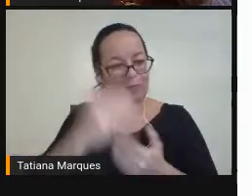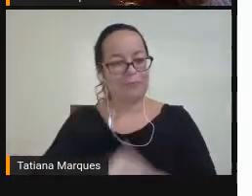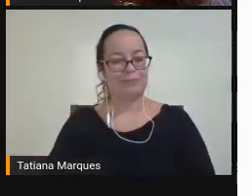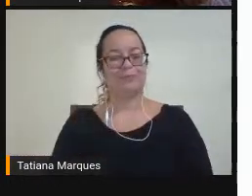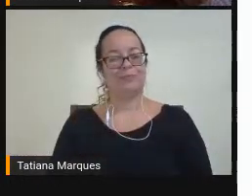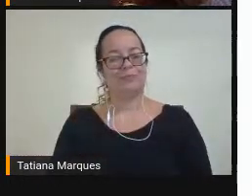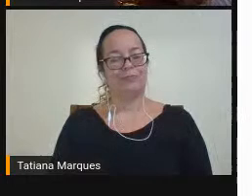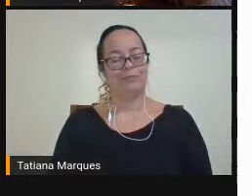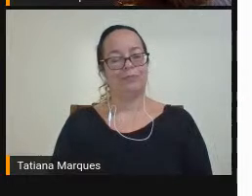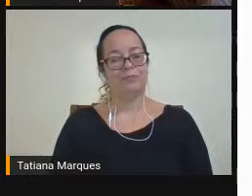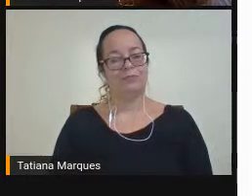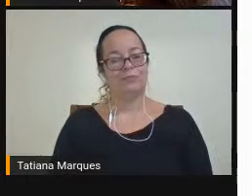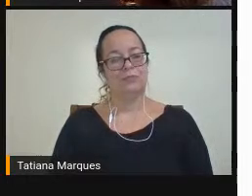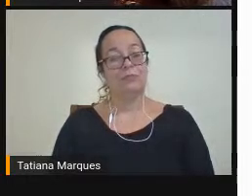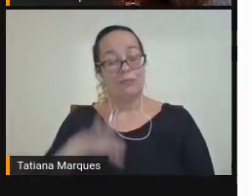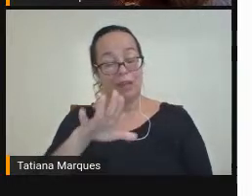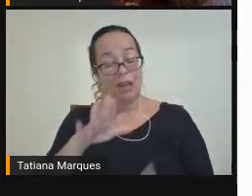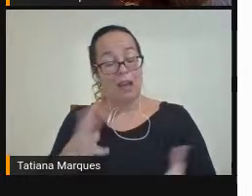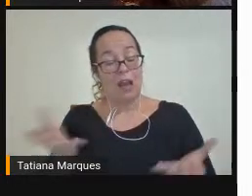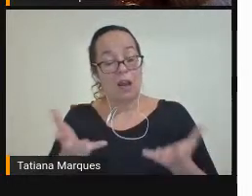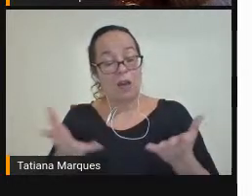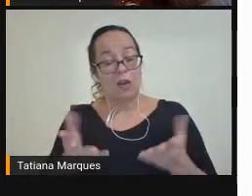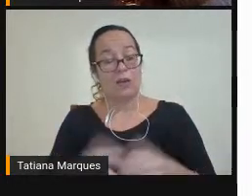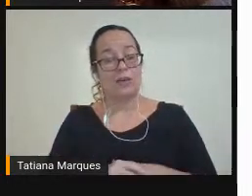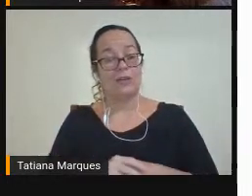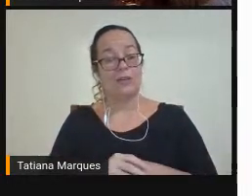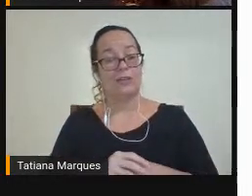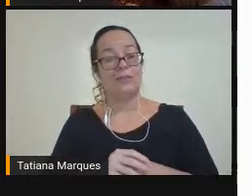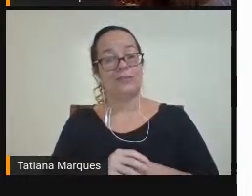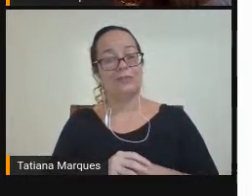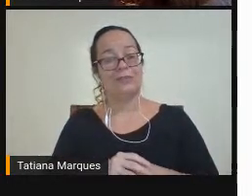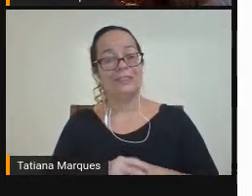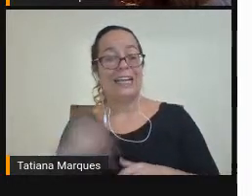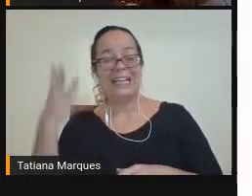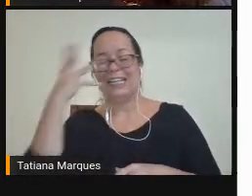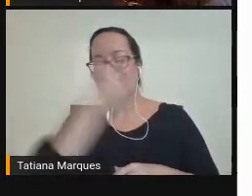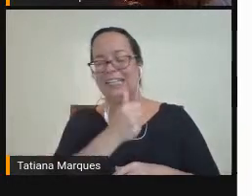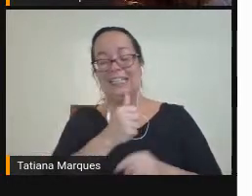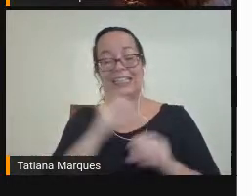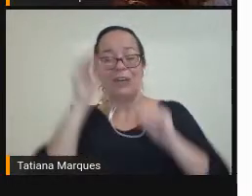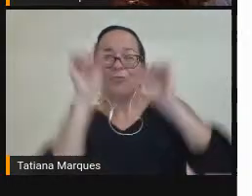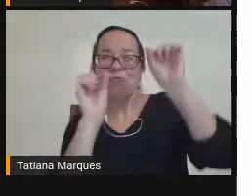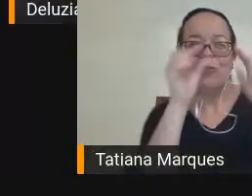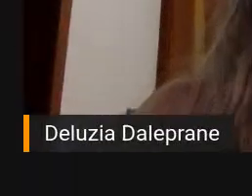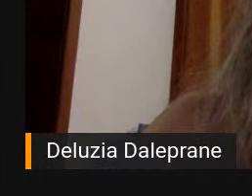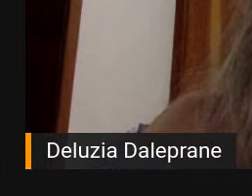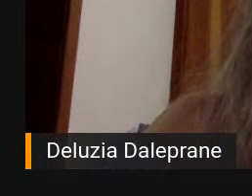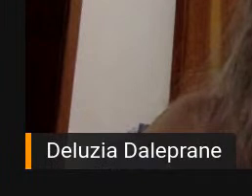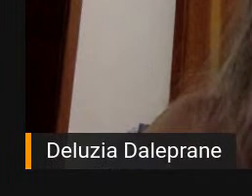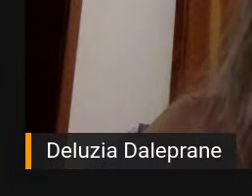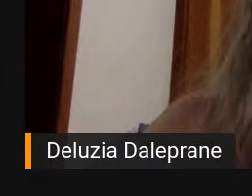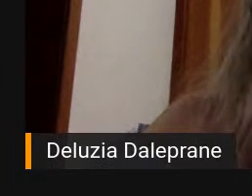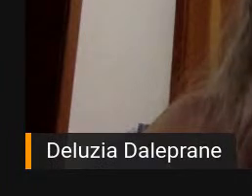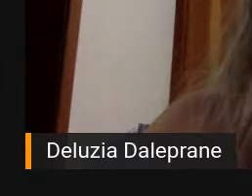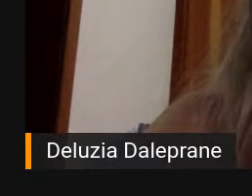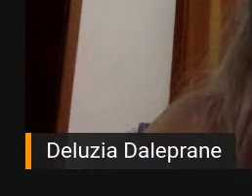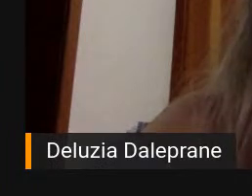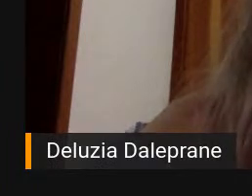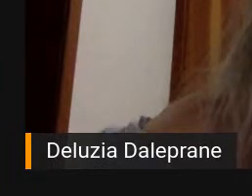vocês Eu vou descer Minha tela Aqui Tá linda Essa nuvem Maravilhosa Um beijo